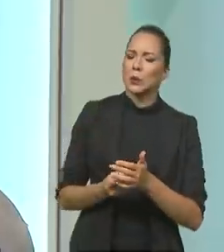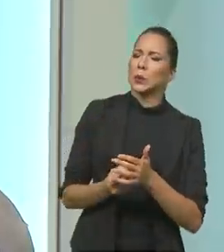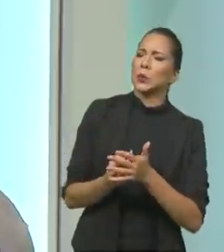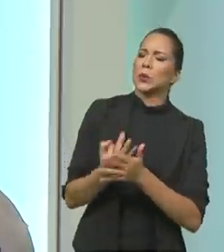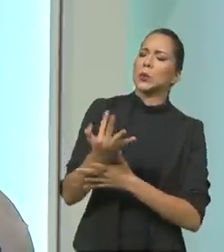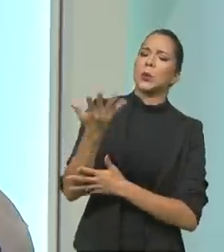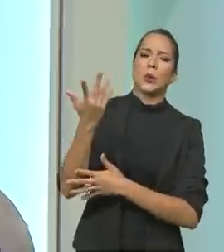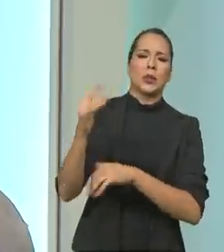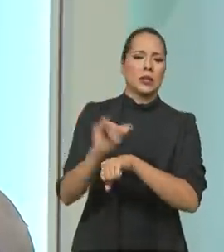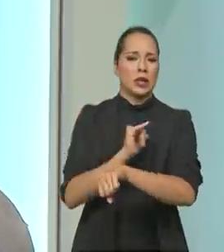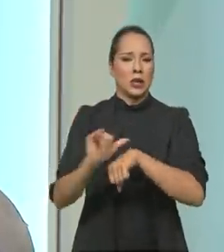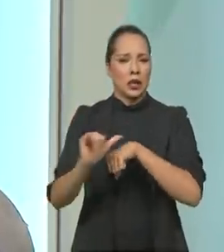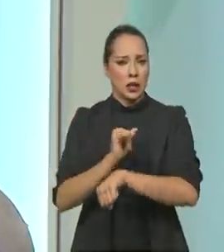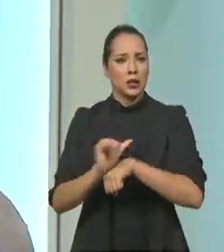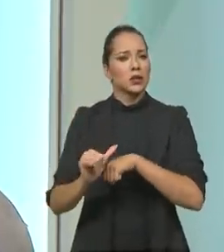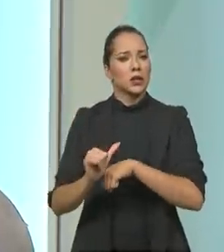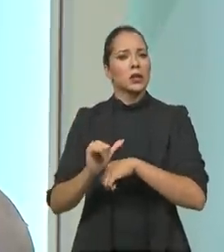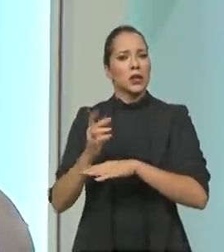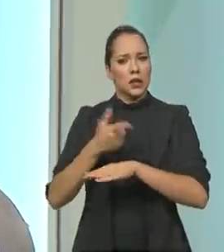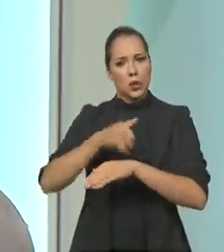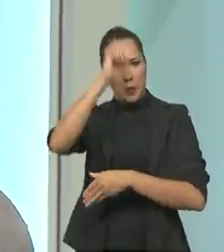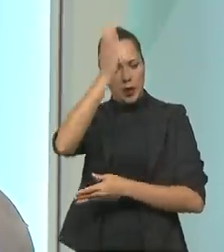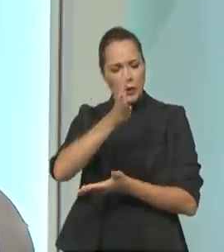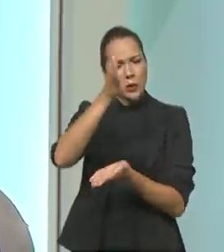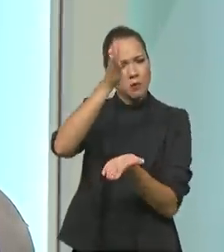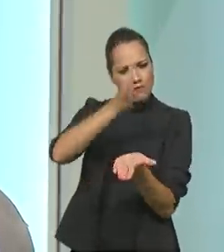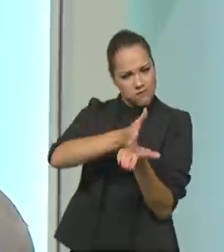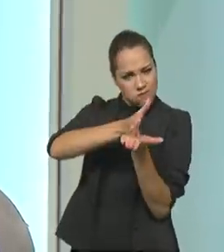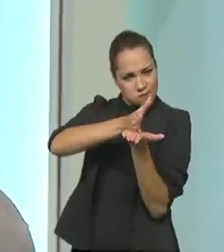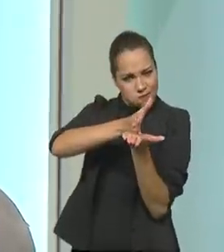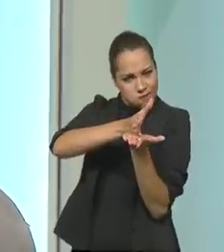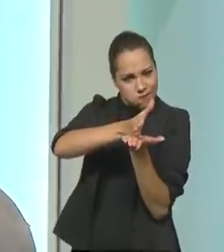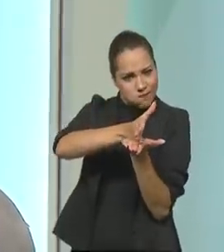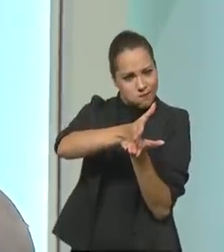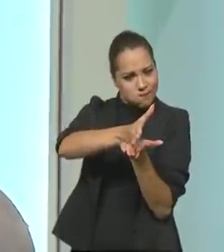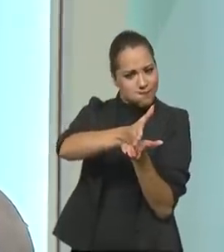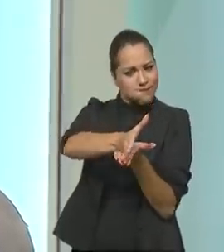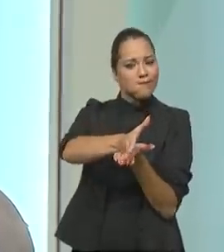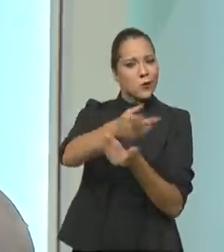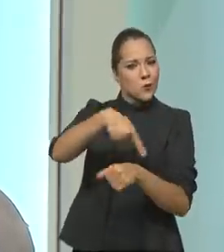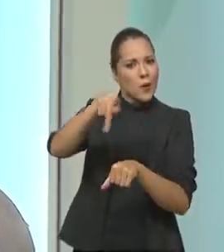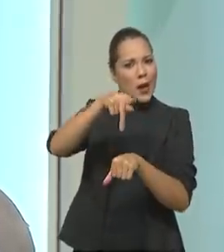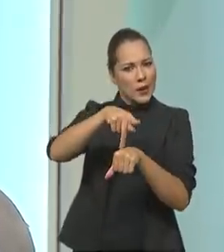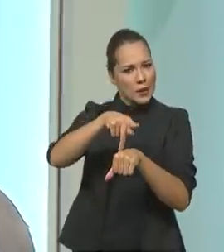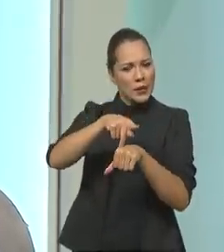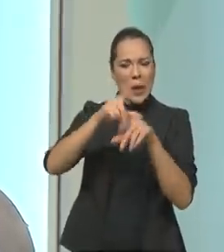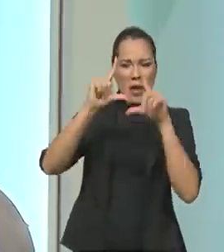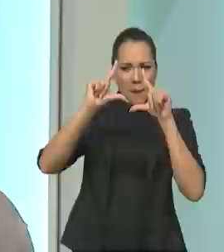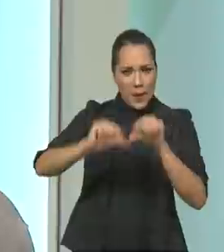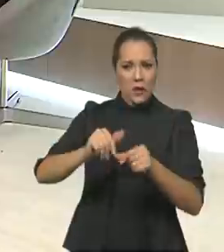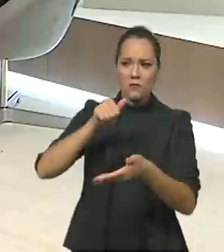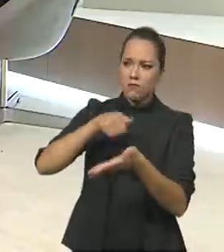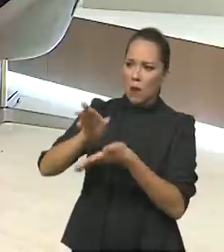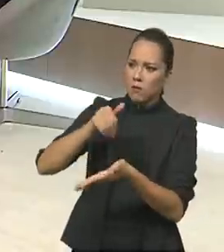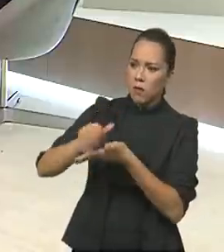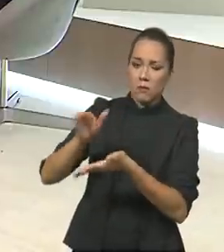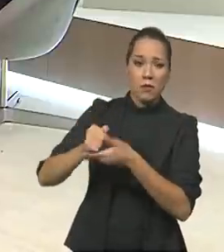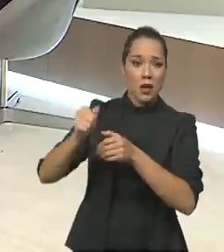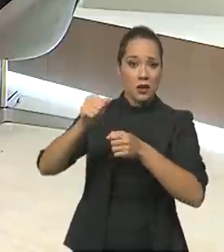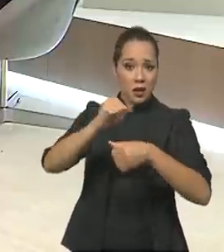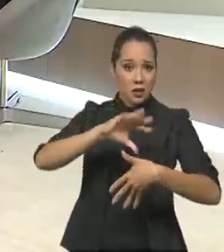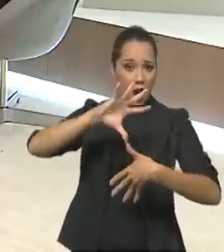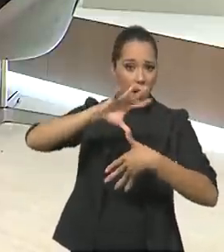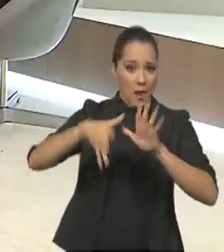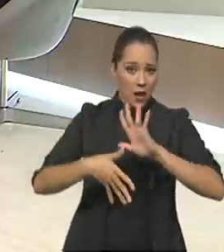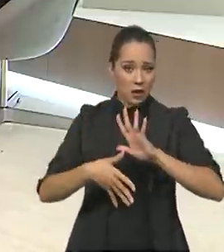várias ações que colocou o Brasil num dos países que menos demitiram nas Américas.